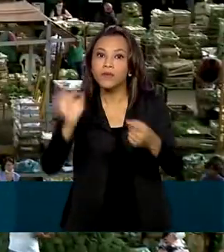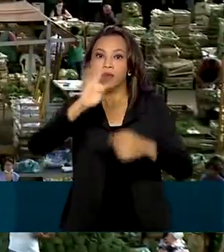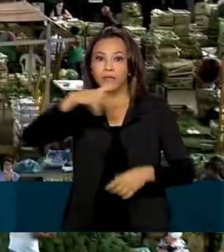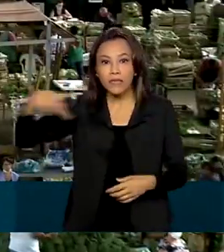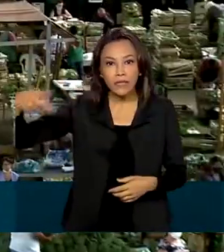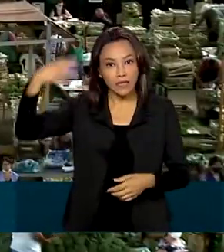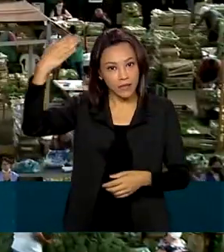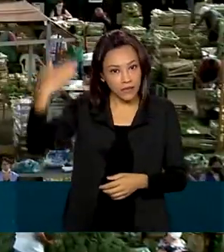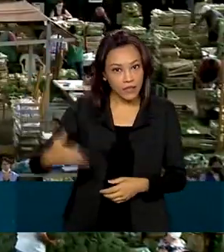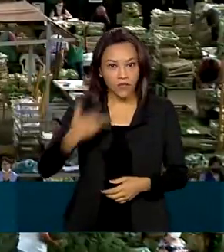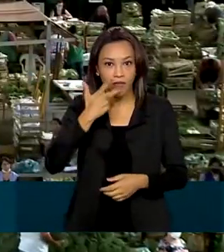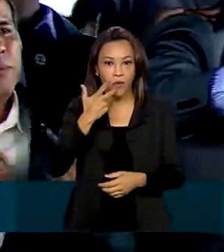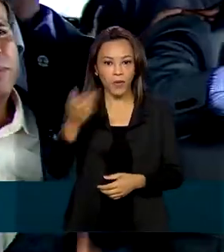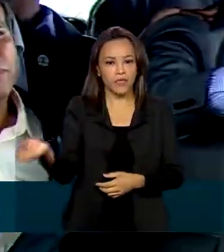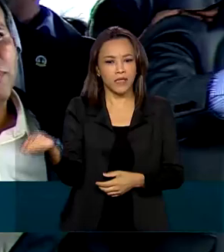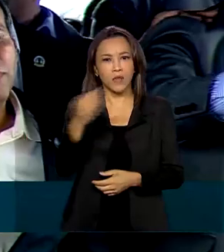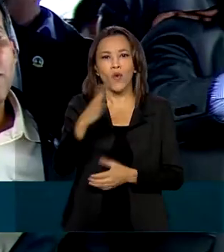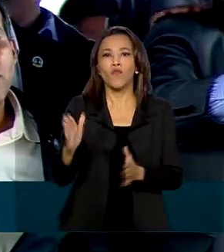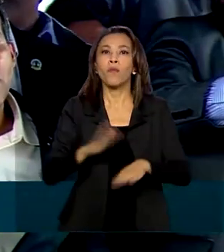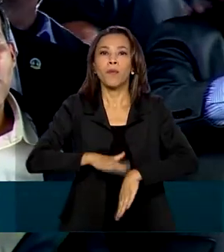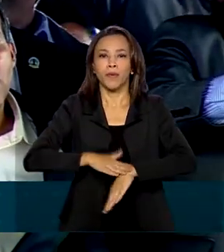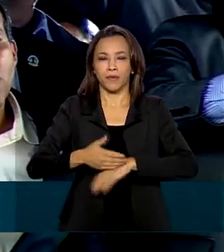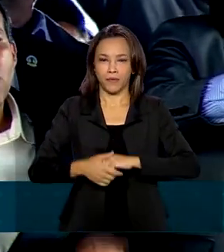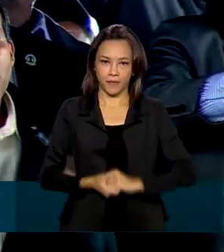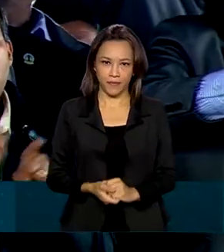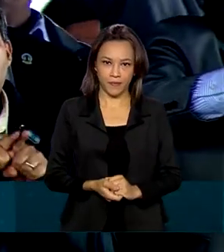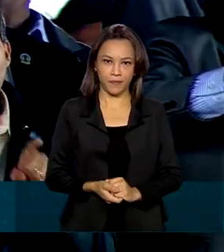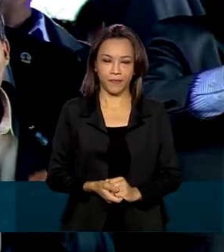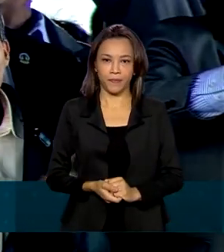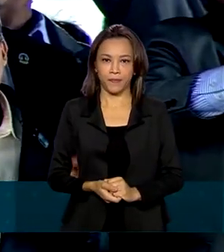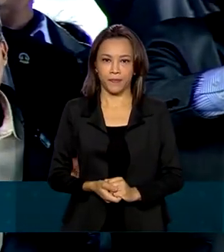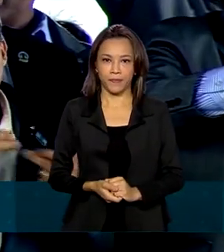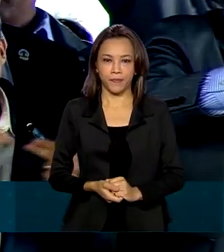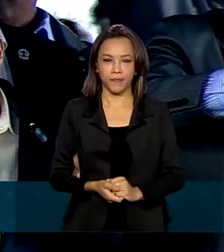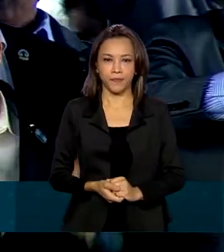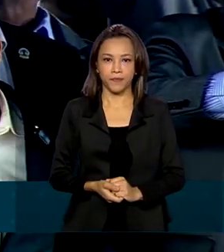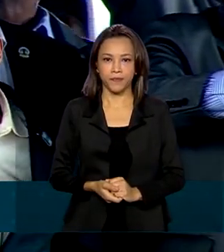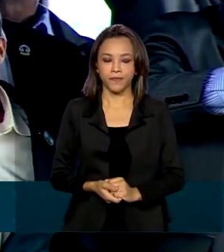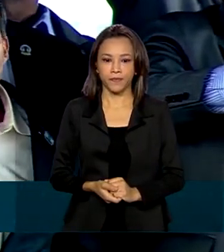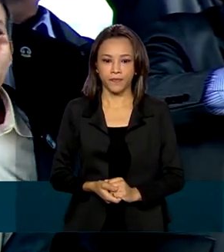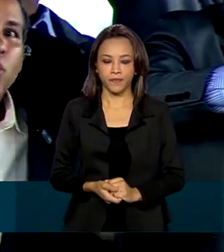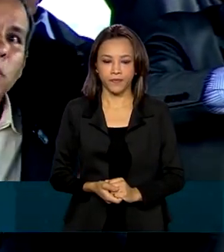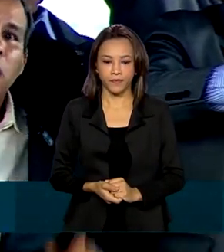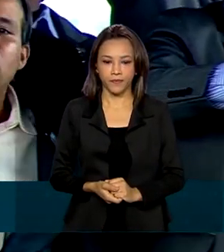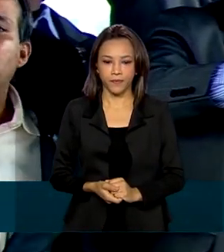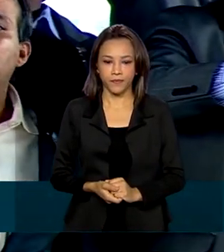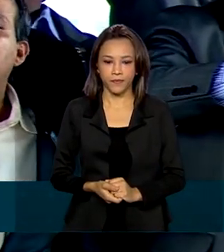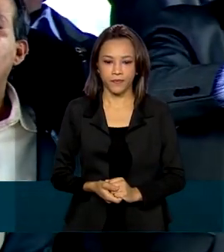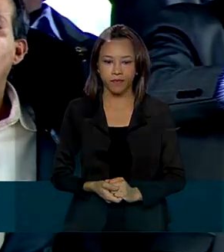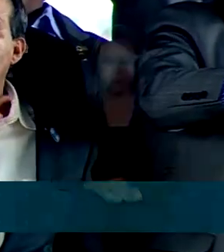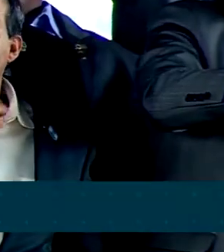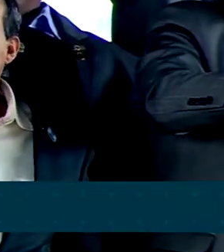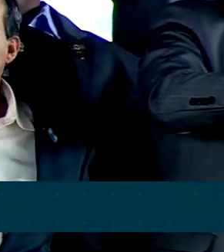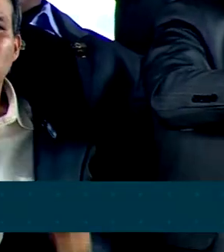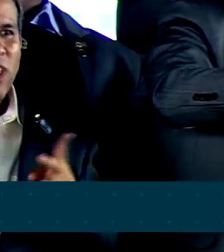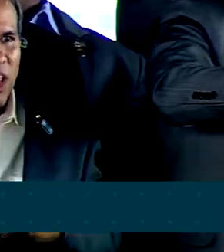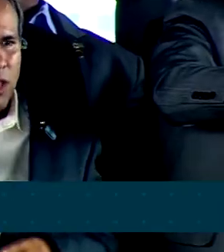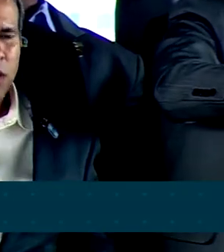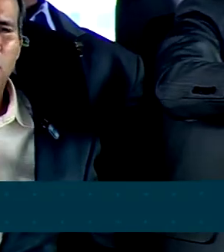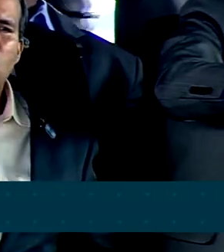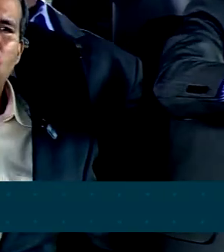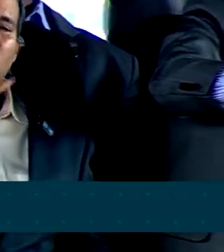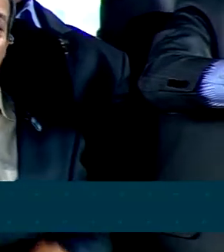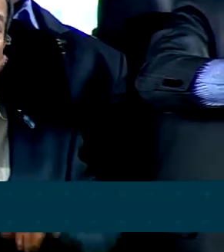nova era da CEA GESP. Num primeiro momento, falou-se em privatização. Eu quero deixar bem